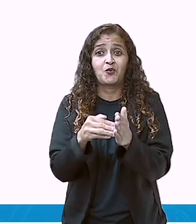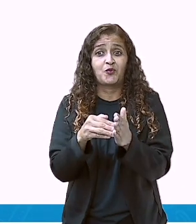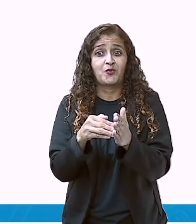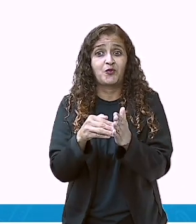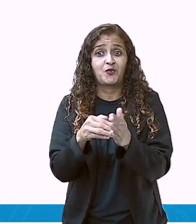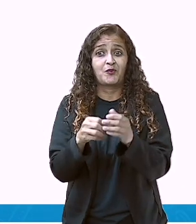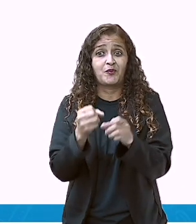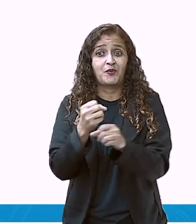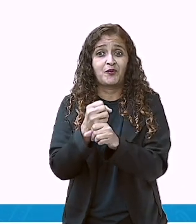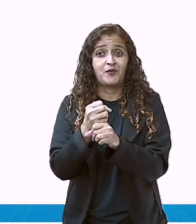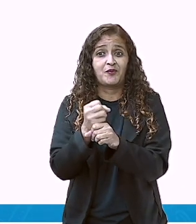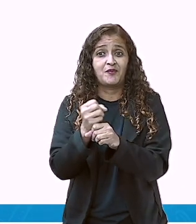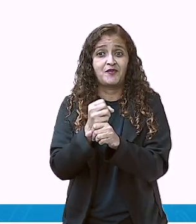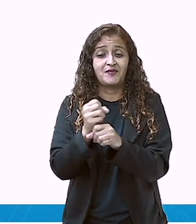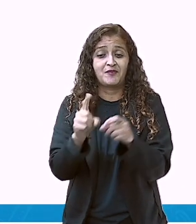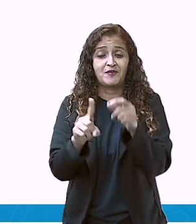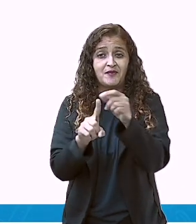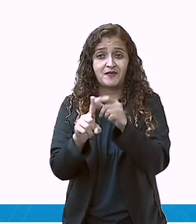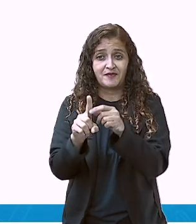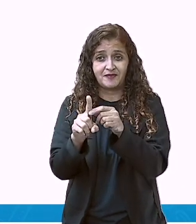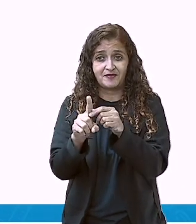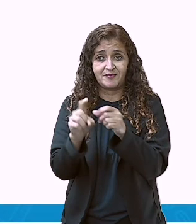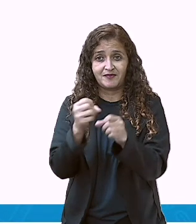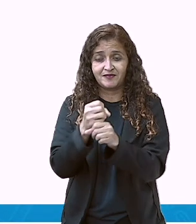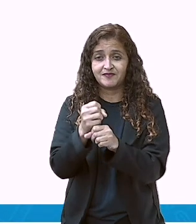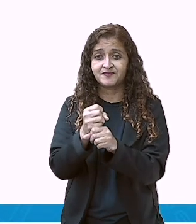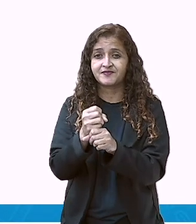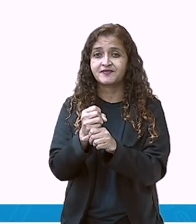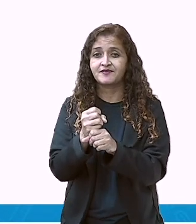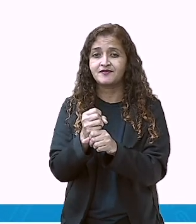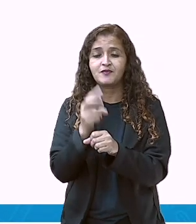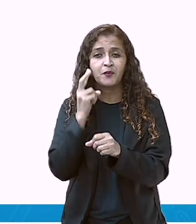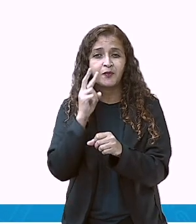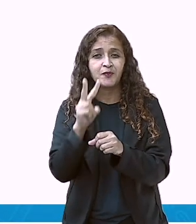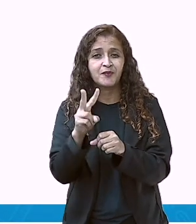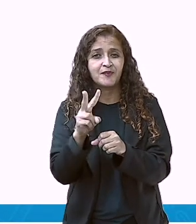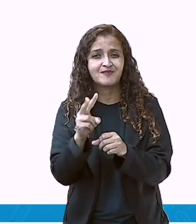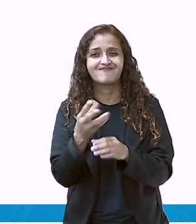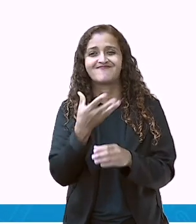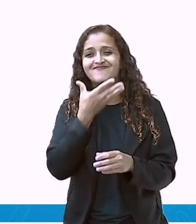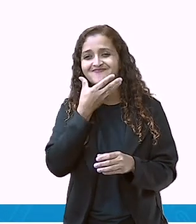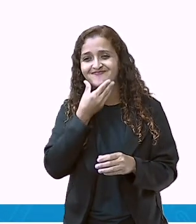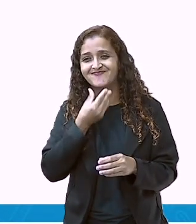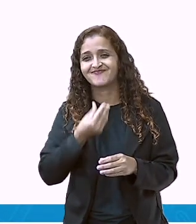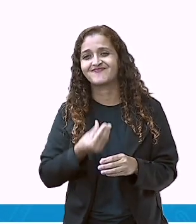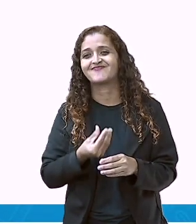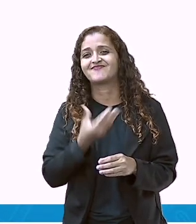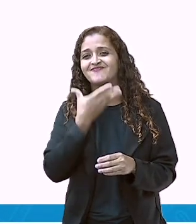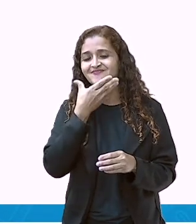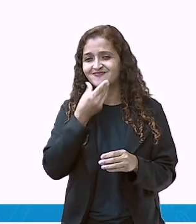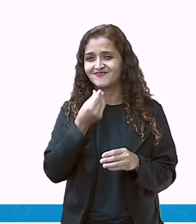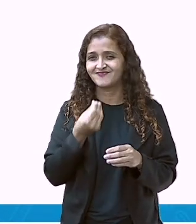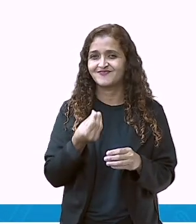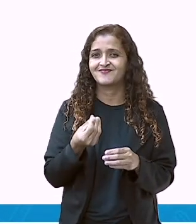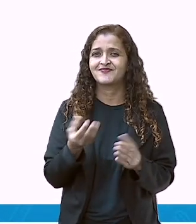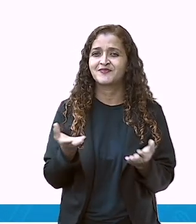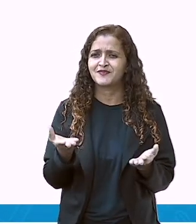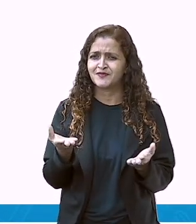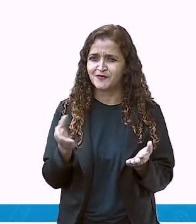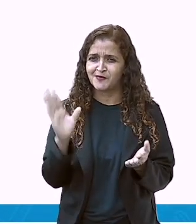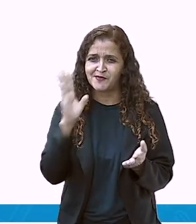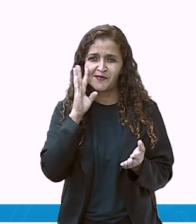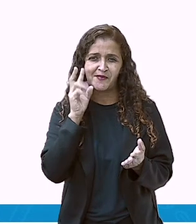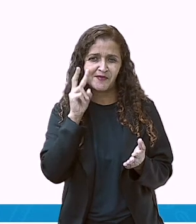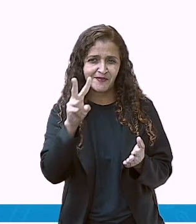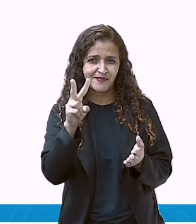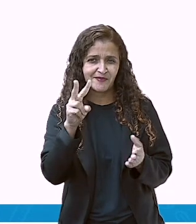do ano. Ah, eu falei bastante dele aqui. Quem é que lembra? É o dezembro. Agora vamos ver se nosso calendário está